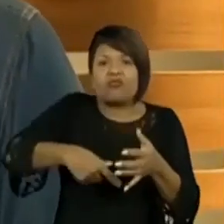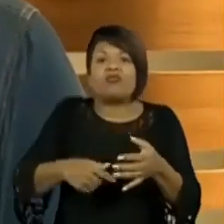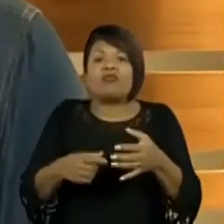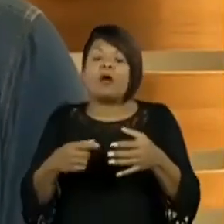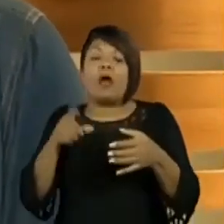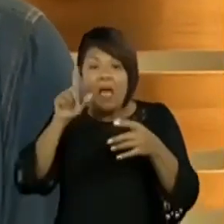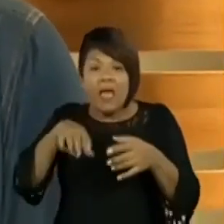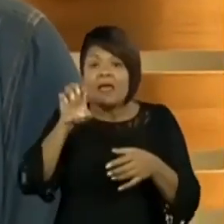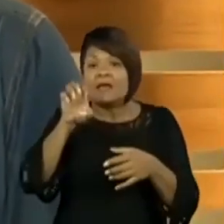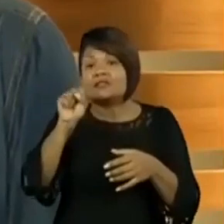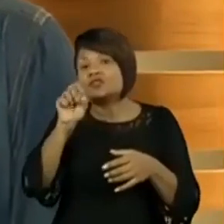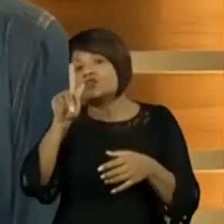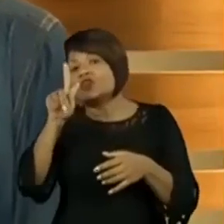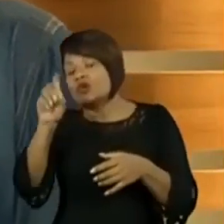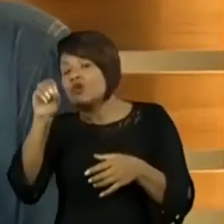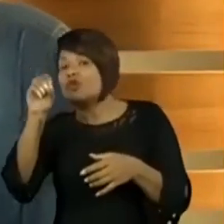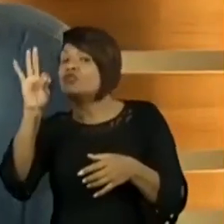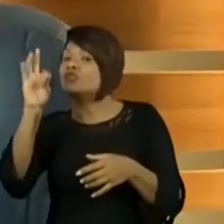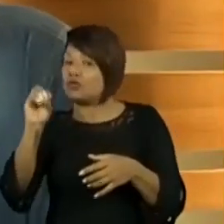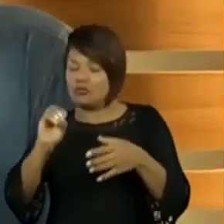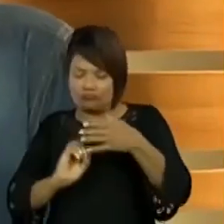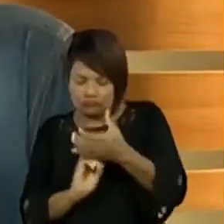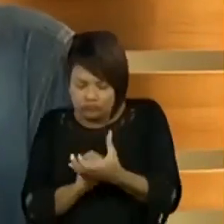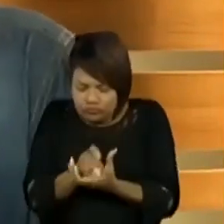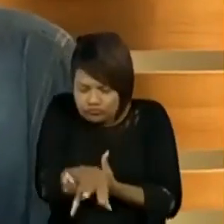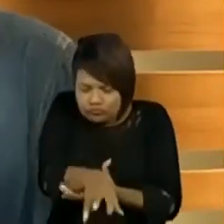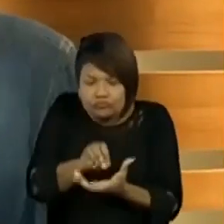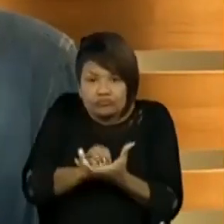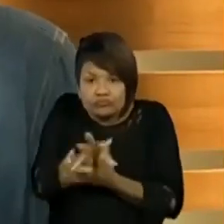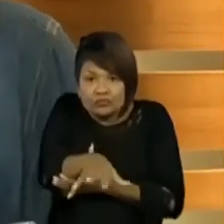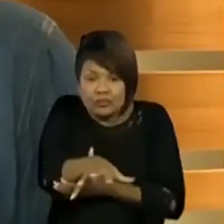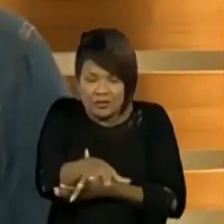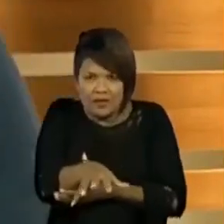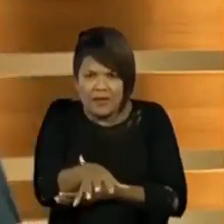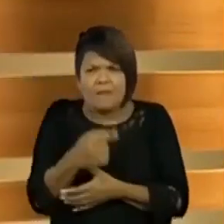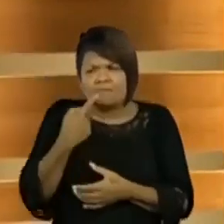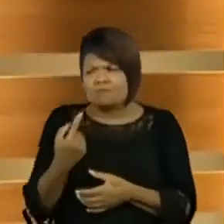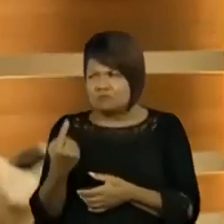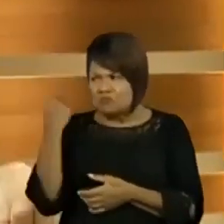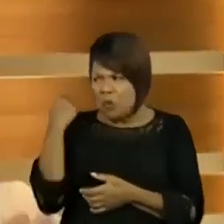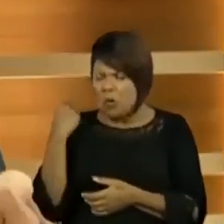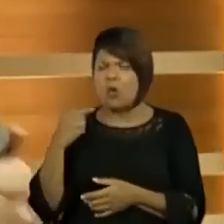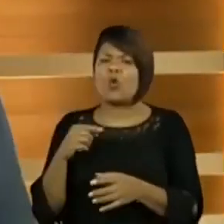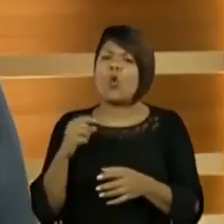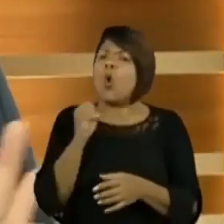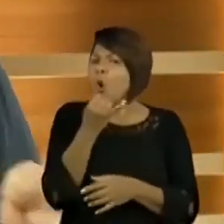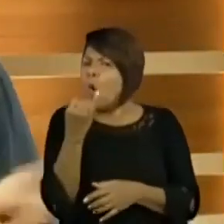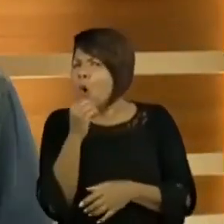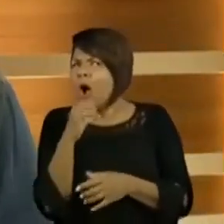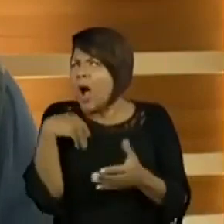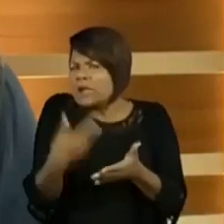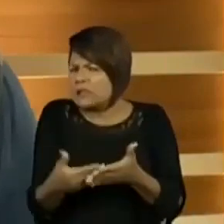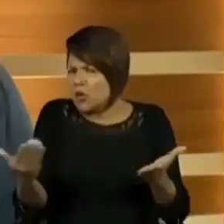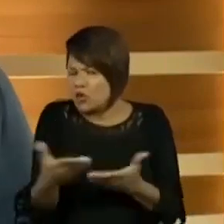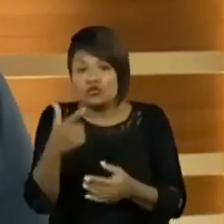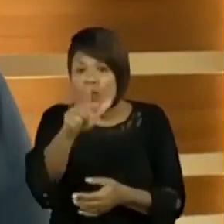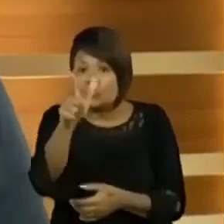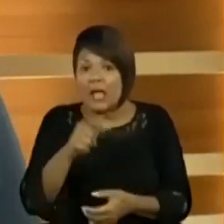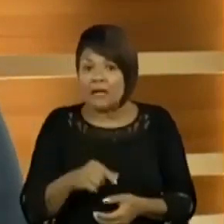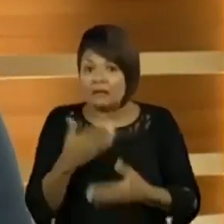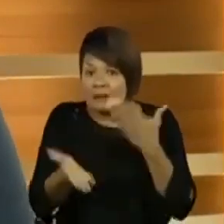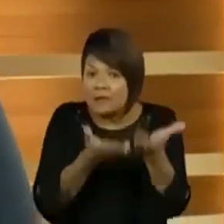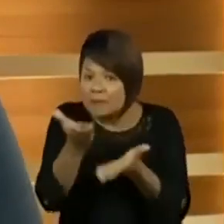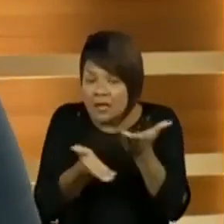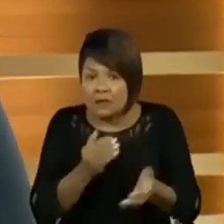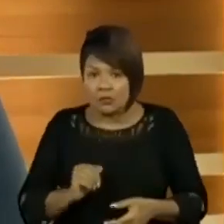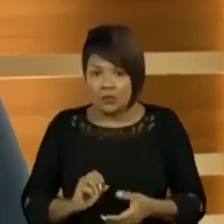até pouco tempo atrás, muitas casas, até hoje também, muitas casas, não tem isso não. Então, infelizmente,